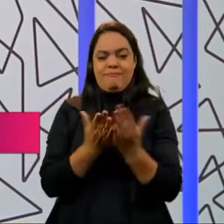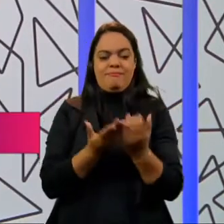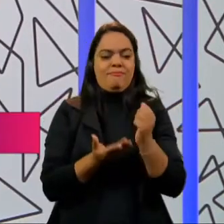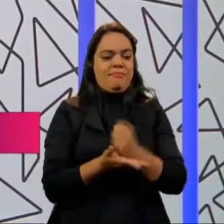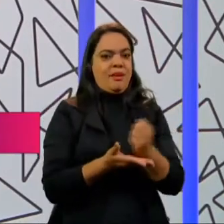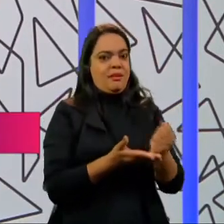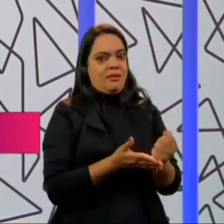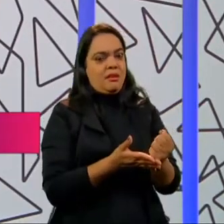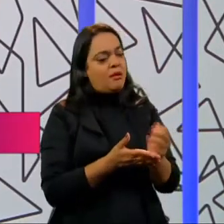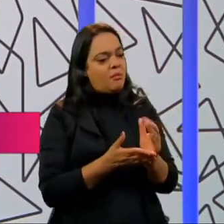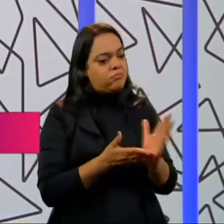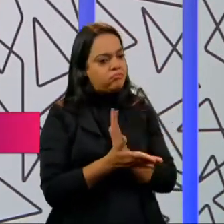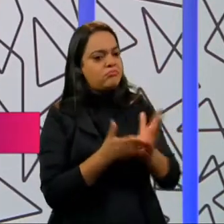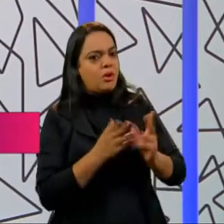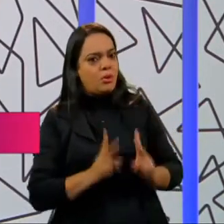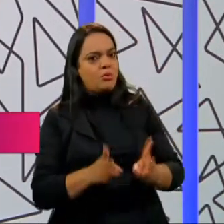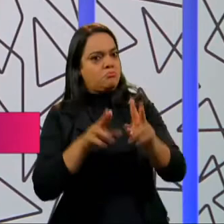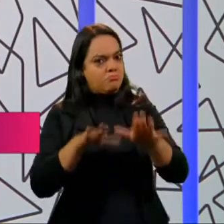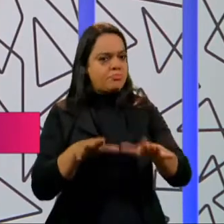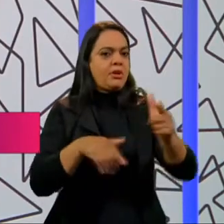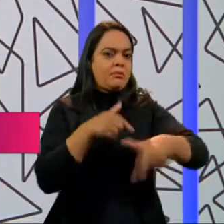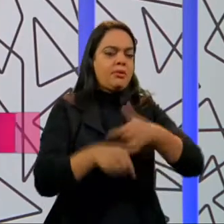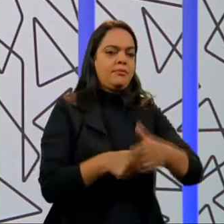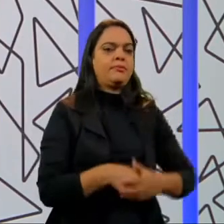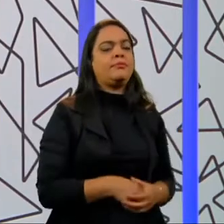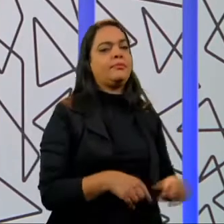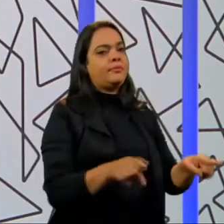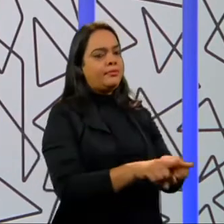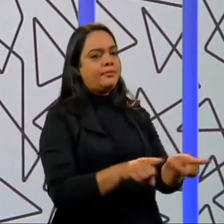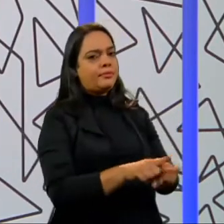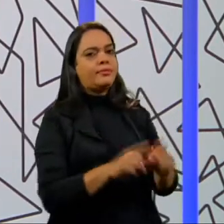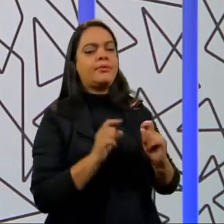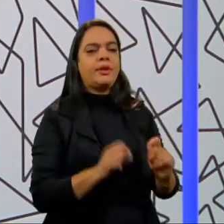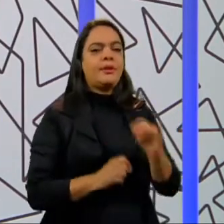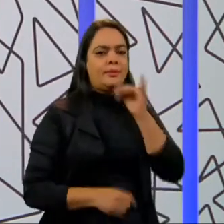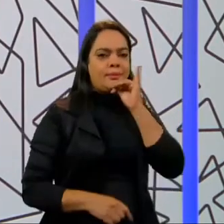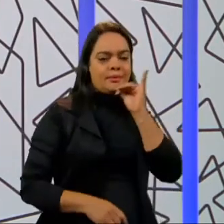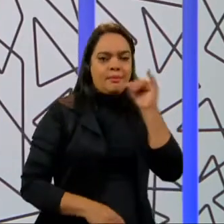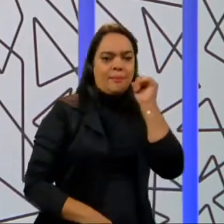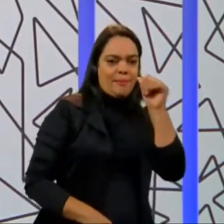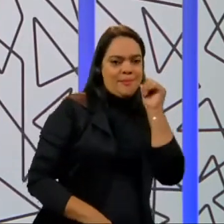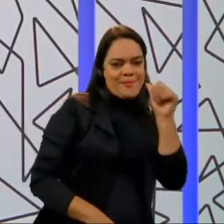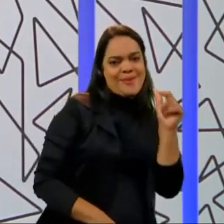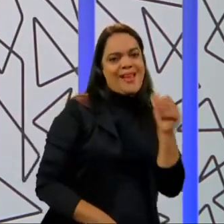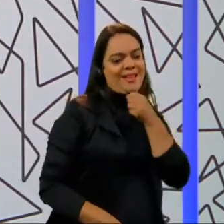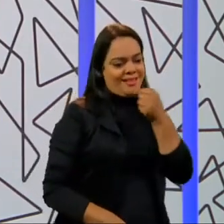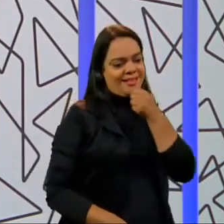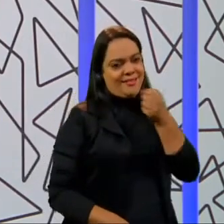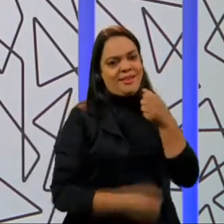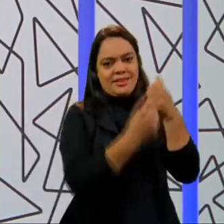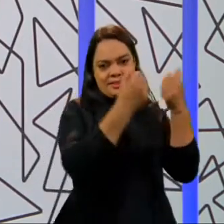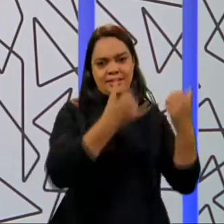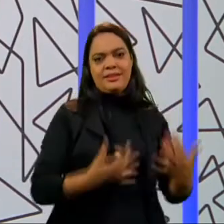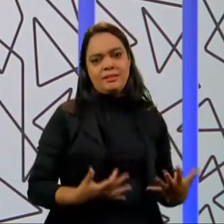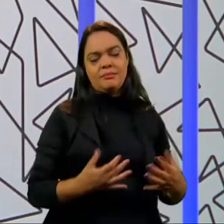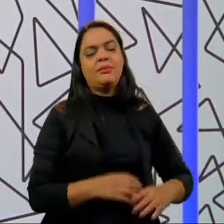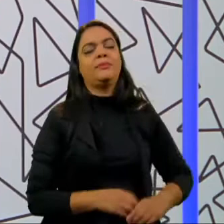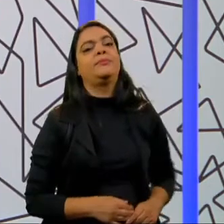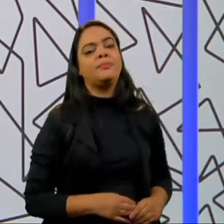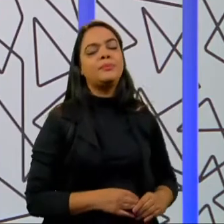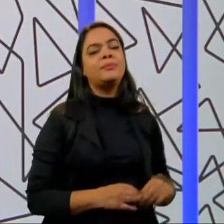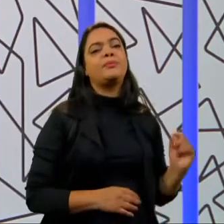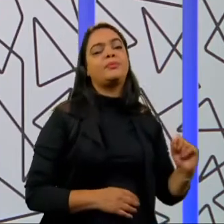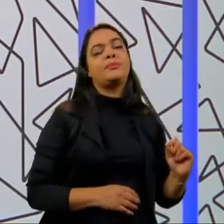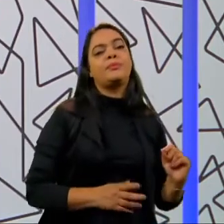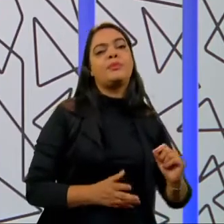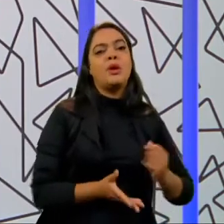E outro ponto é a redução de rendimentos. Como, por exemplo, a nossa colega acabou de dar no depoimento dela, né? Ela nos falou